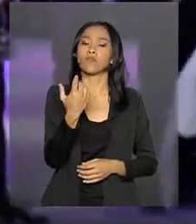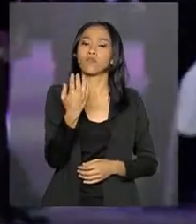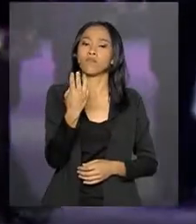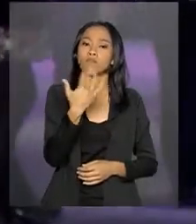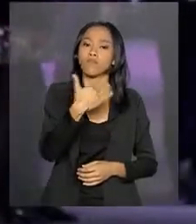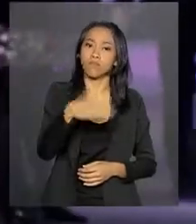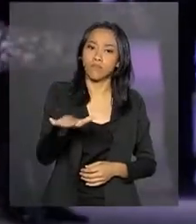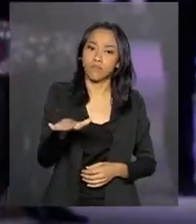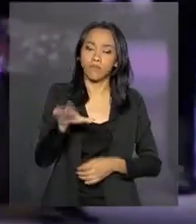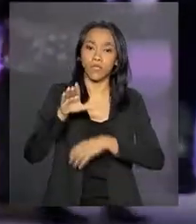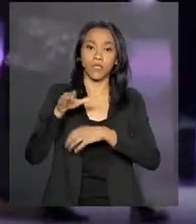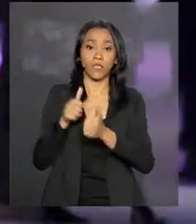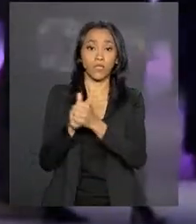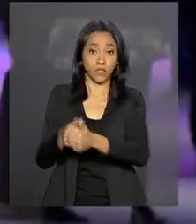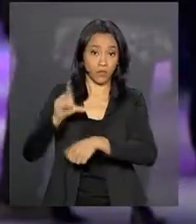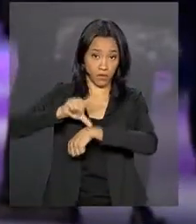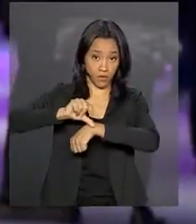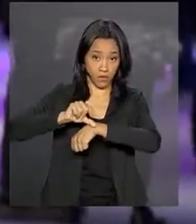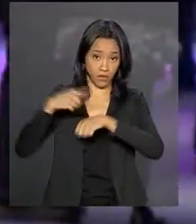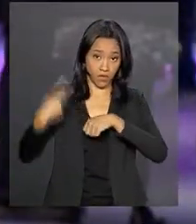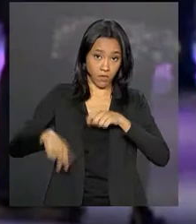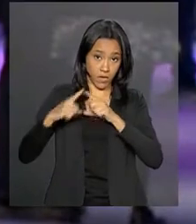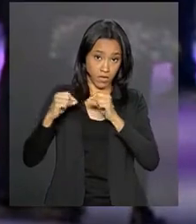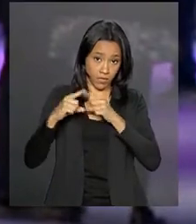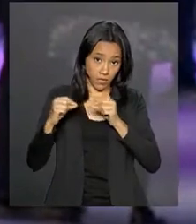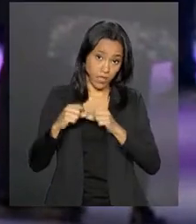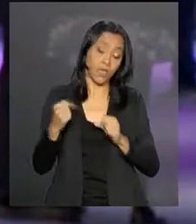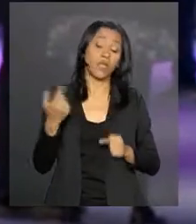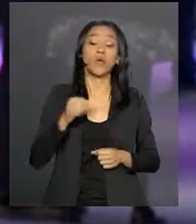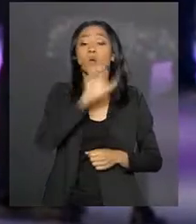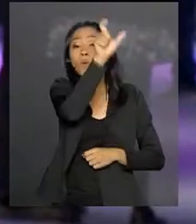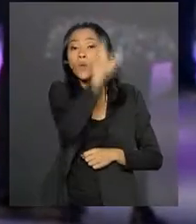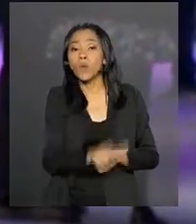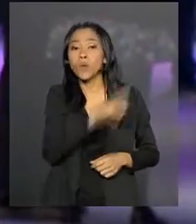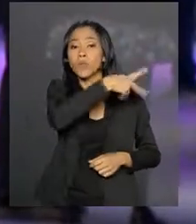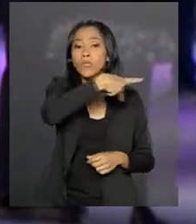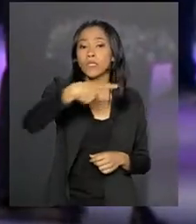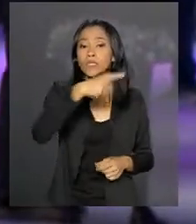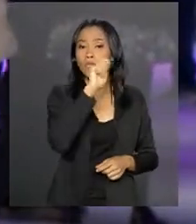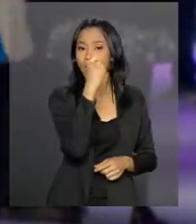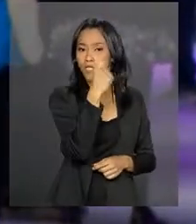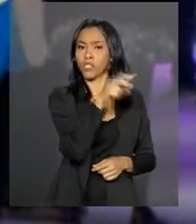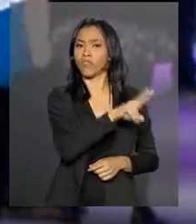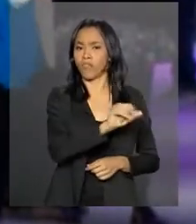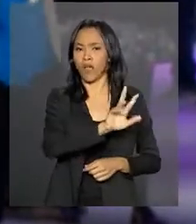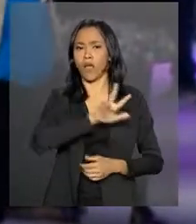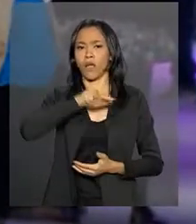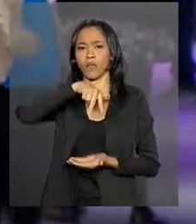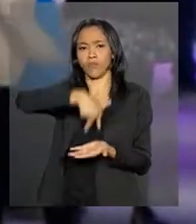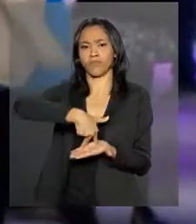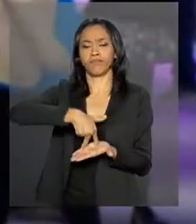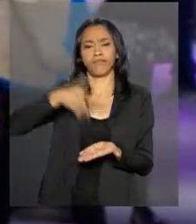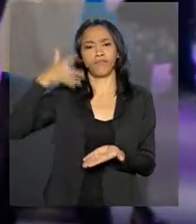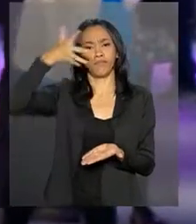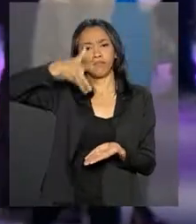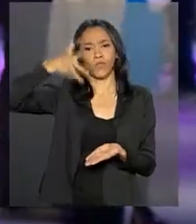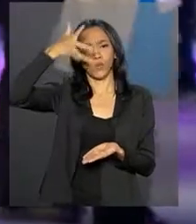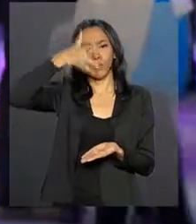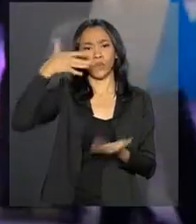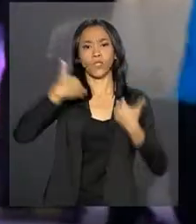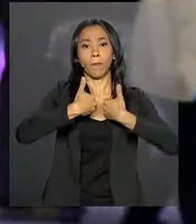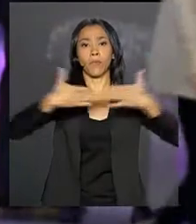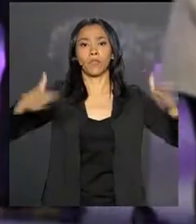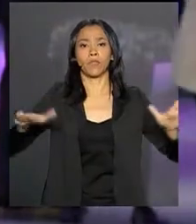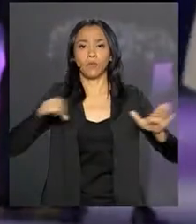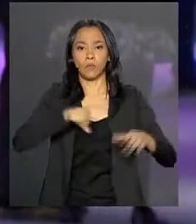Brasília. O presidente da Argentina, Maurício Macri, vai fazer um discurso de abertura dos trabalhos do grupo que